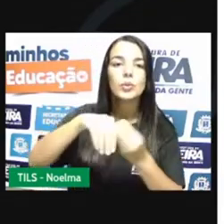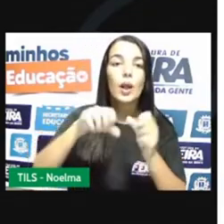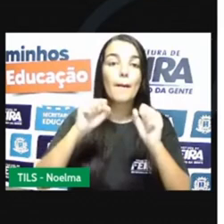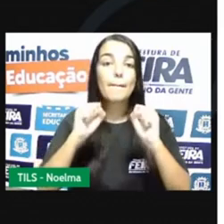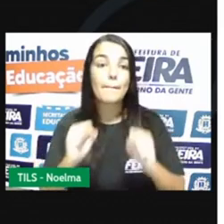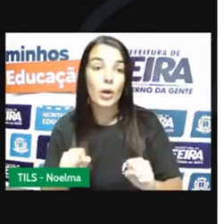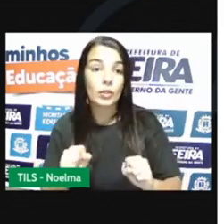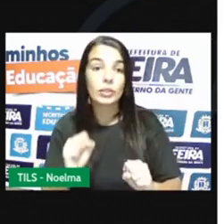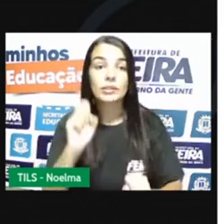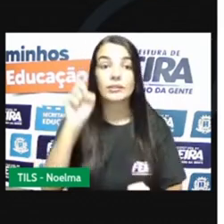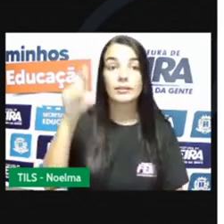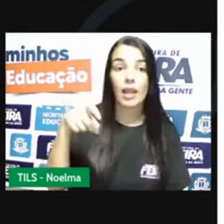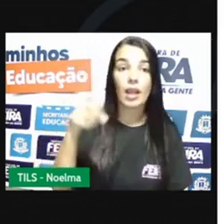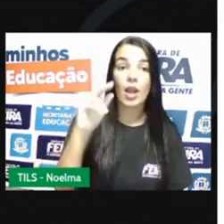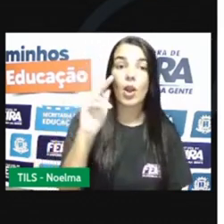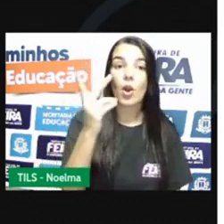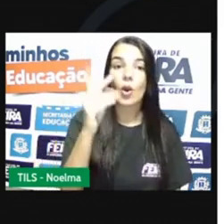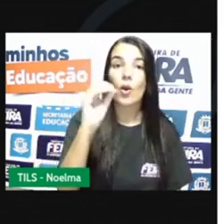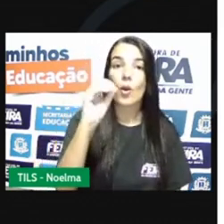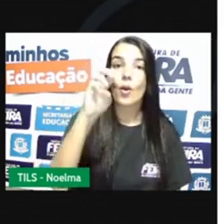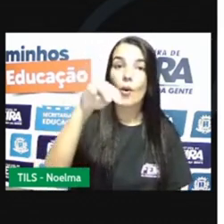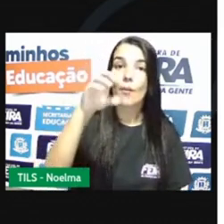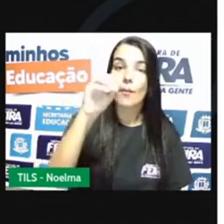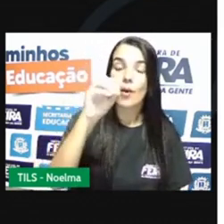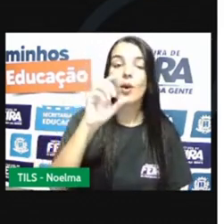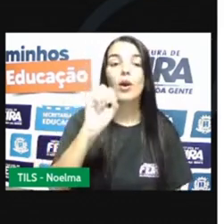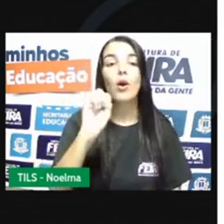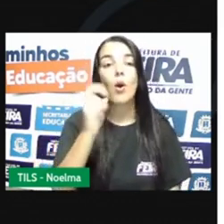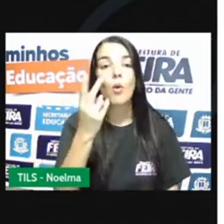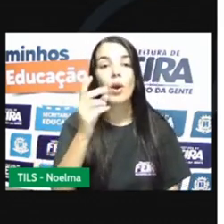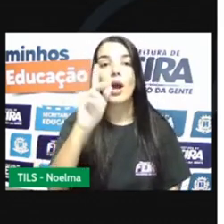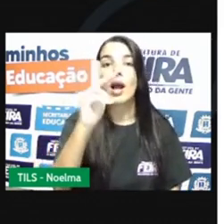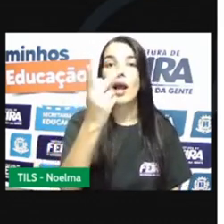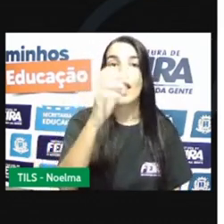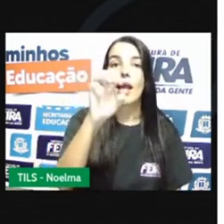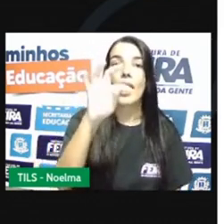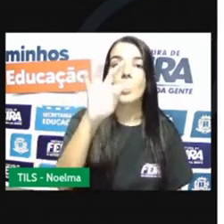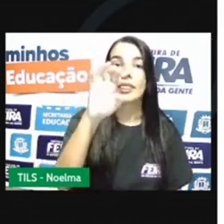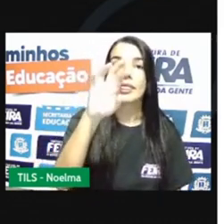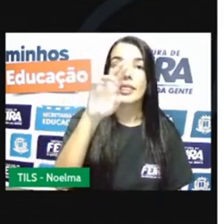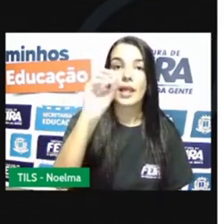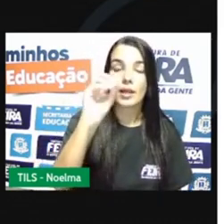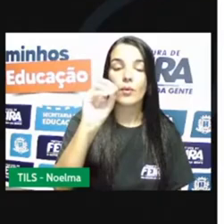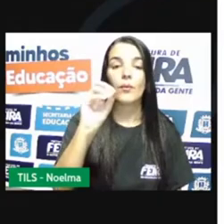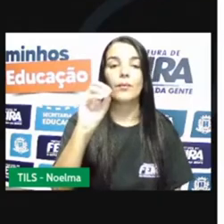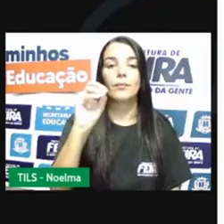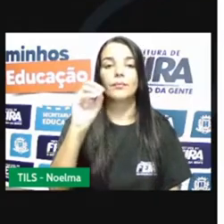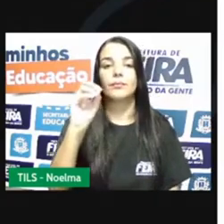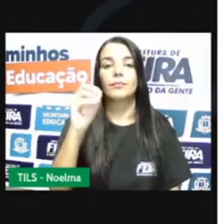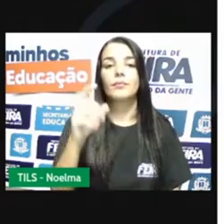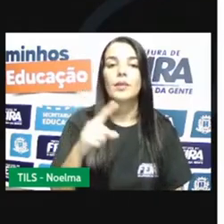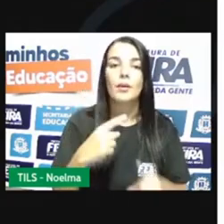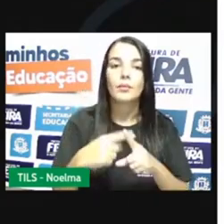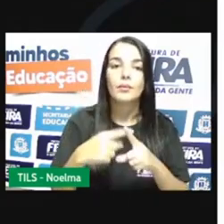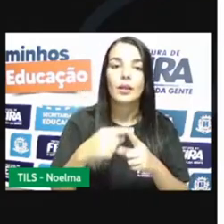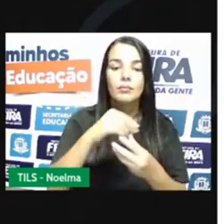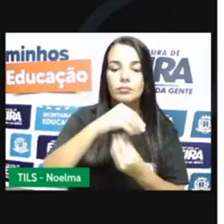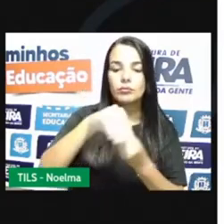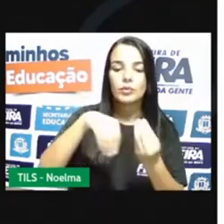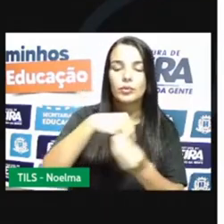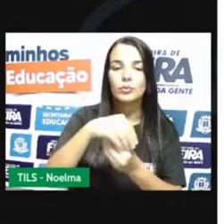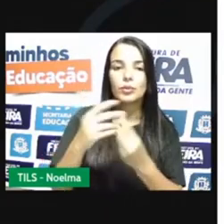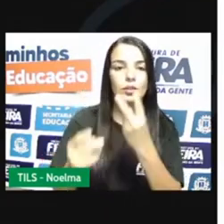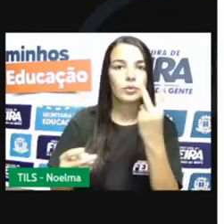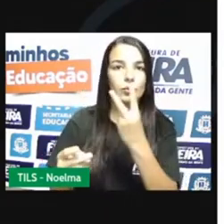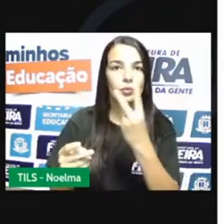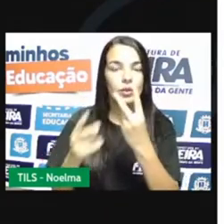podem ser homogêneas ou heterogêneas. Misturas homogêneas são misturas que quando a gente coloca juntas duas ou mais